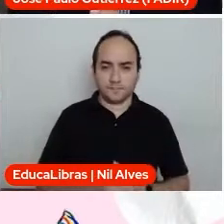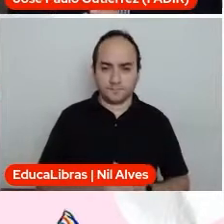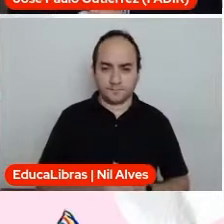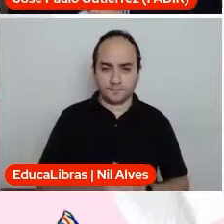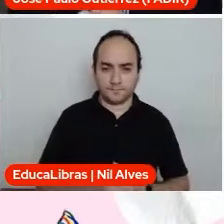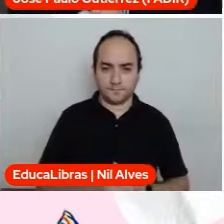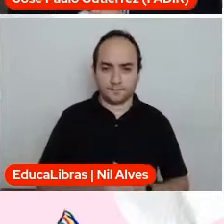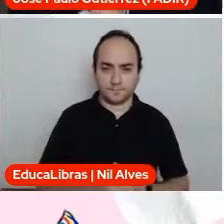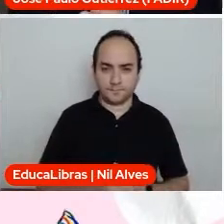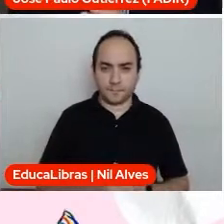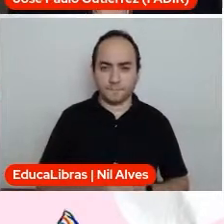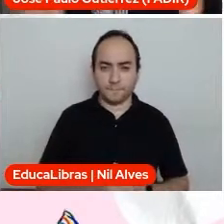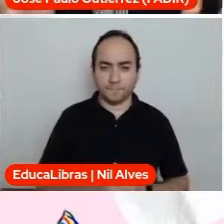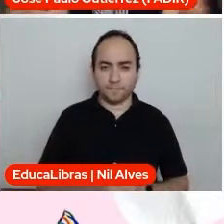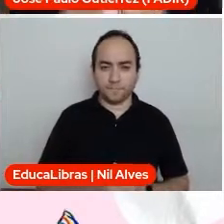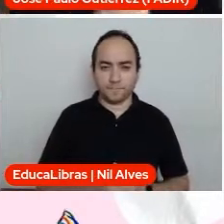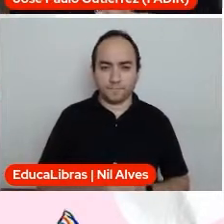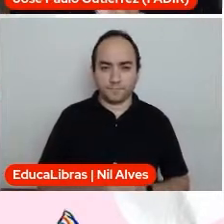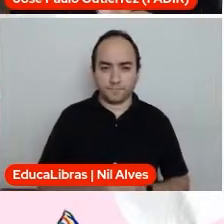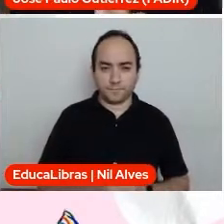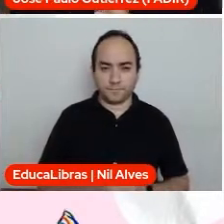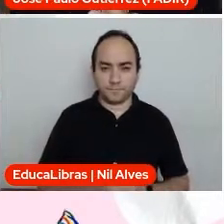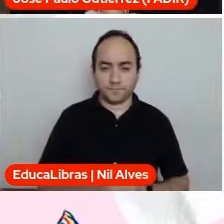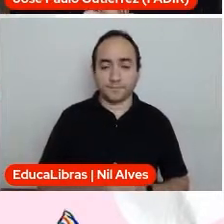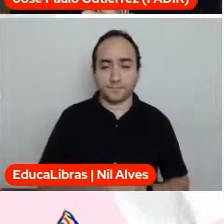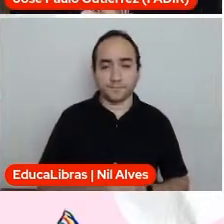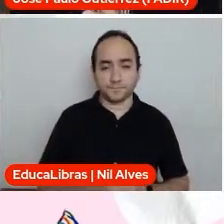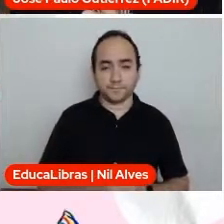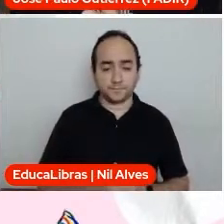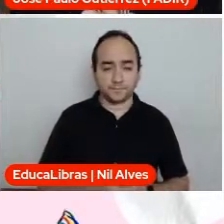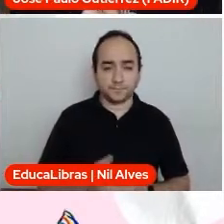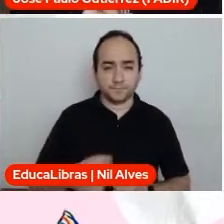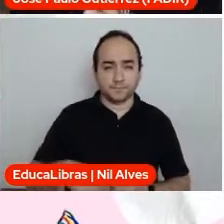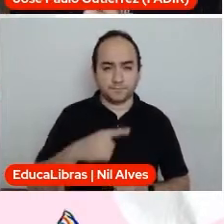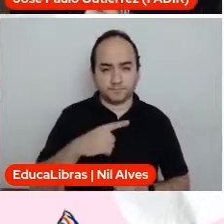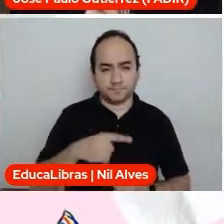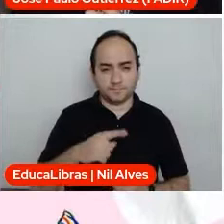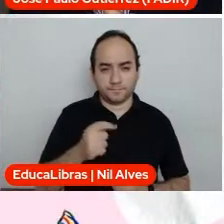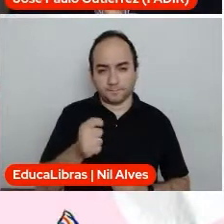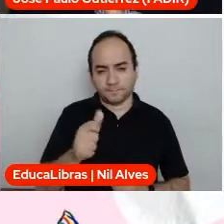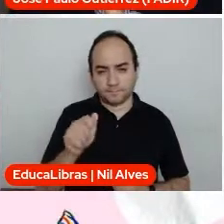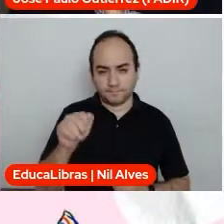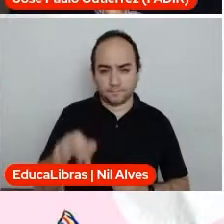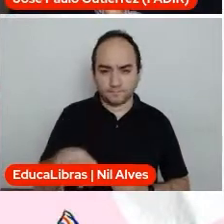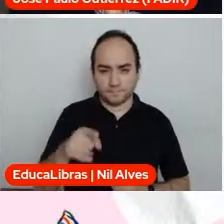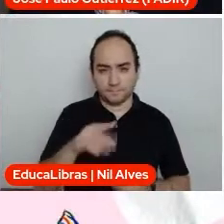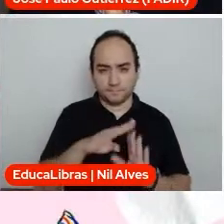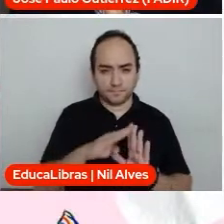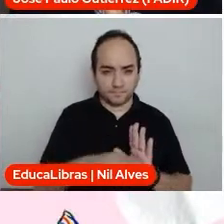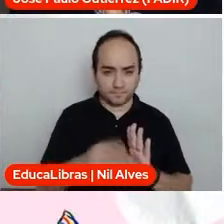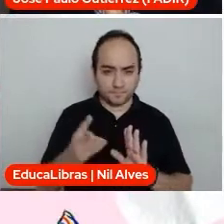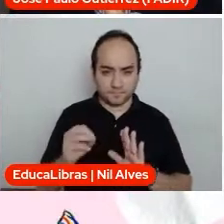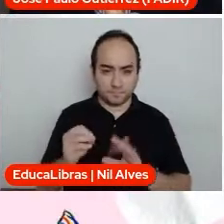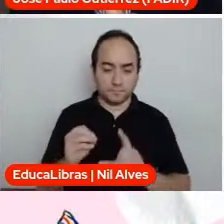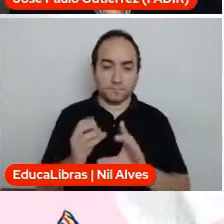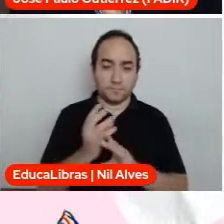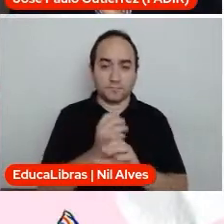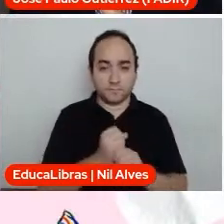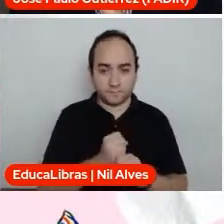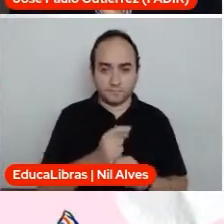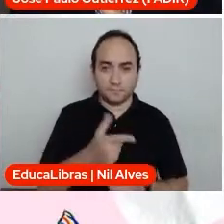favor, mais um slide. Nós temos aqui, pessoal, chegando quase nos 30 artigos, o número